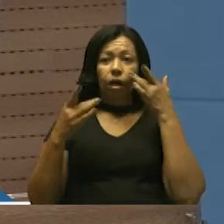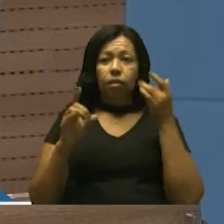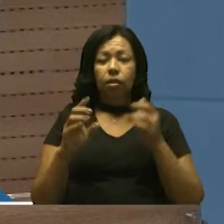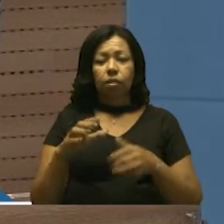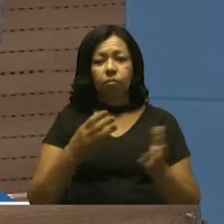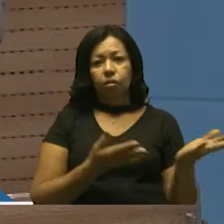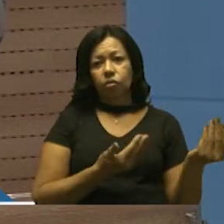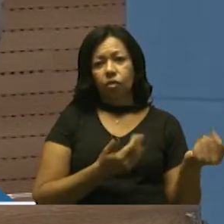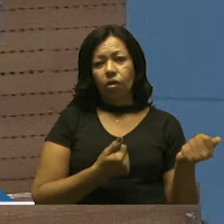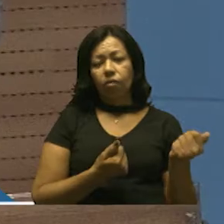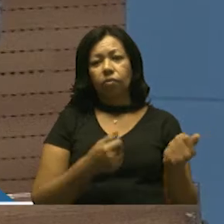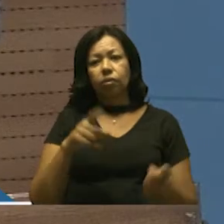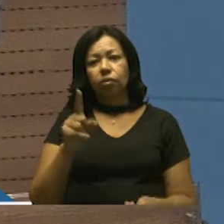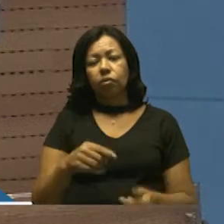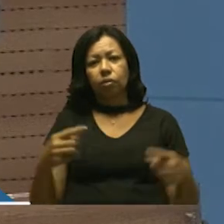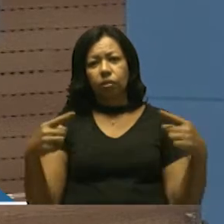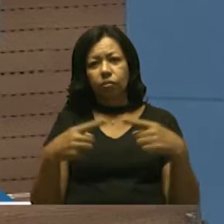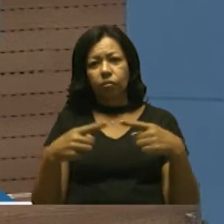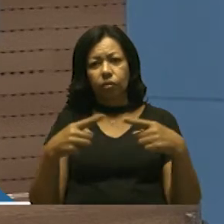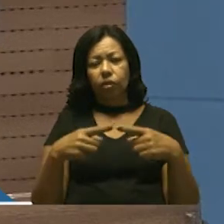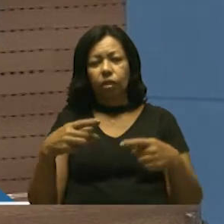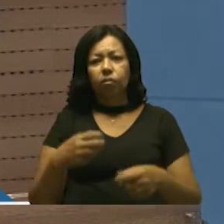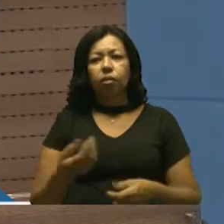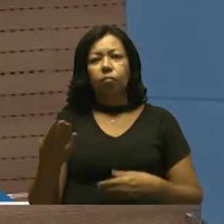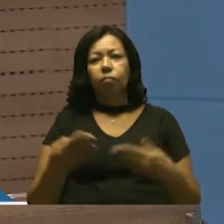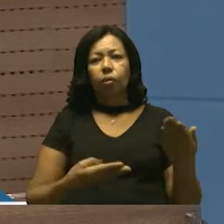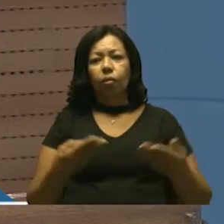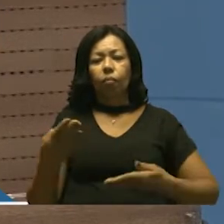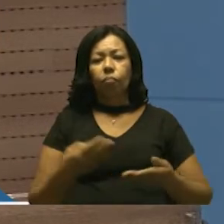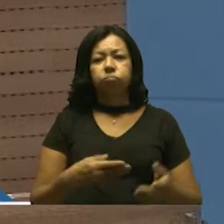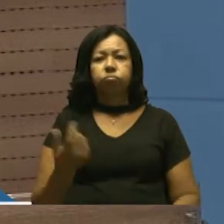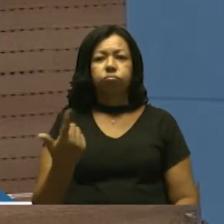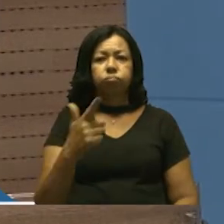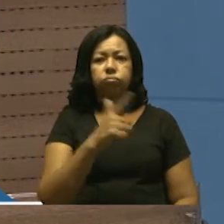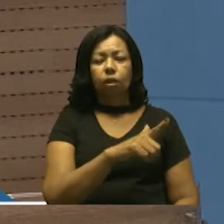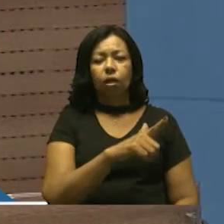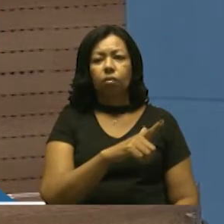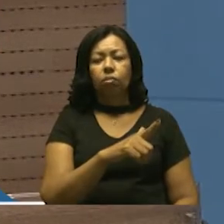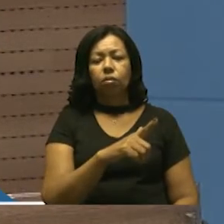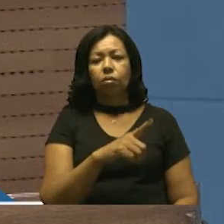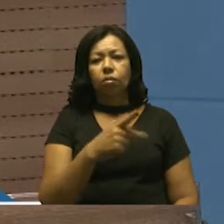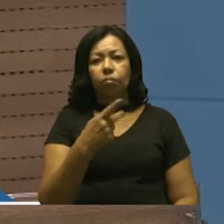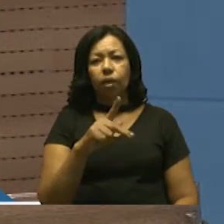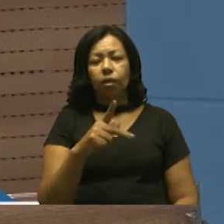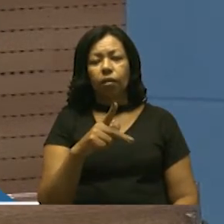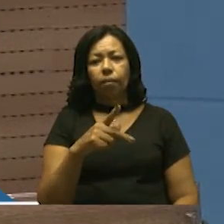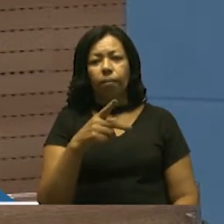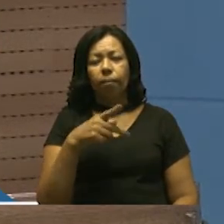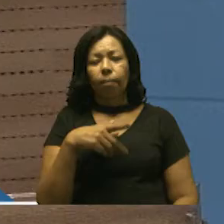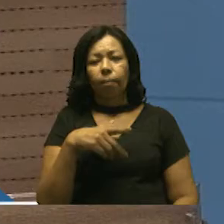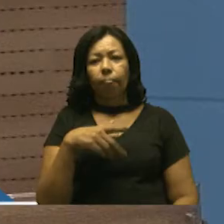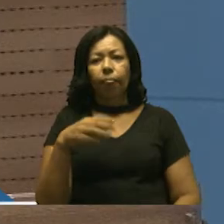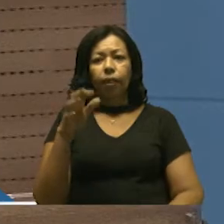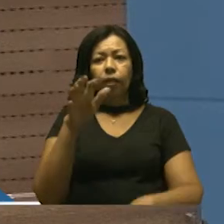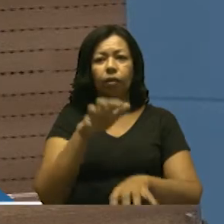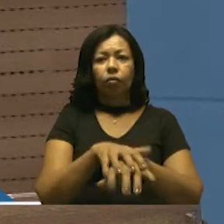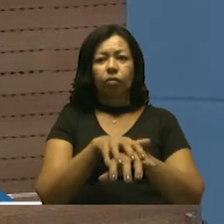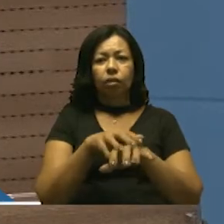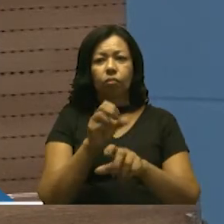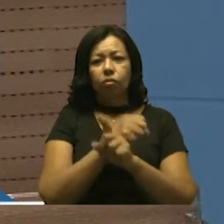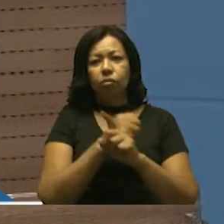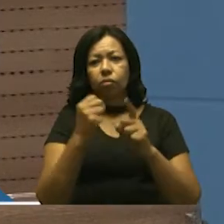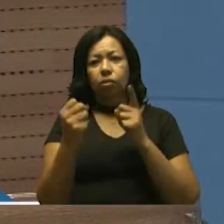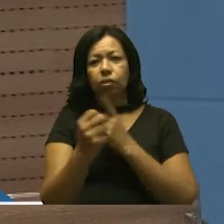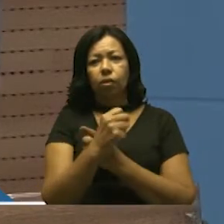identificam e que serve principalmente como ferramenta de integração e inclusão social.